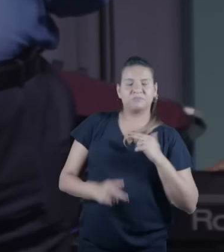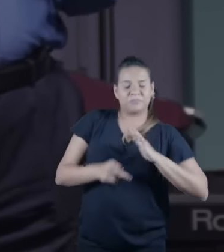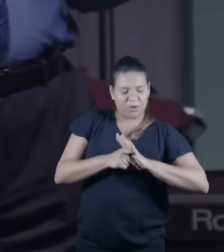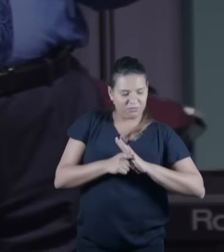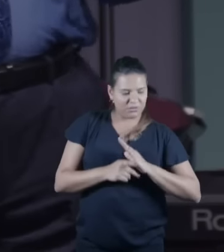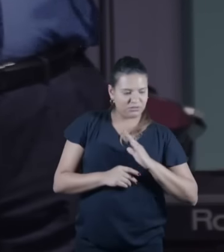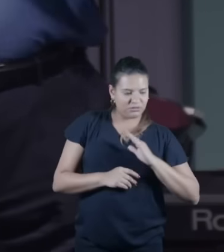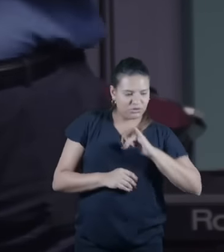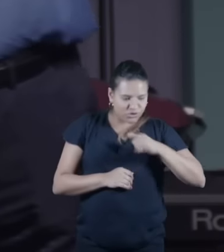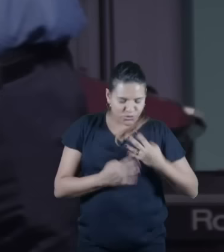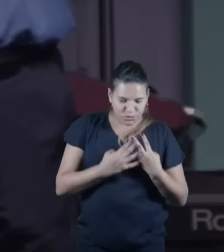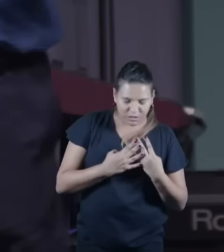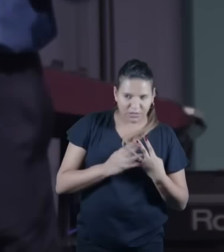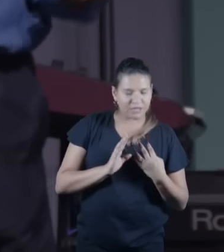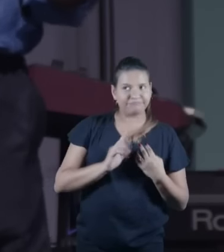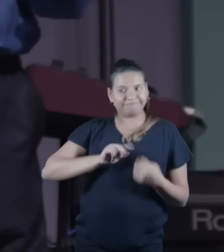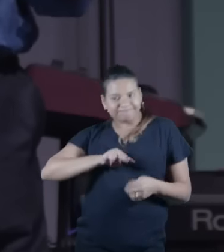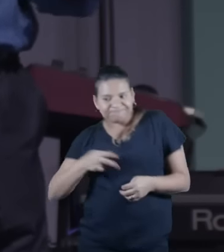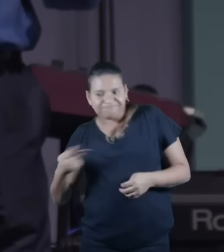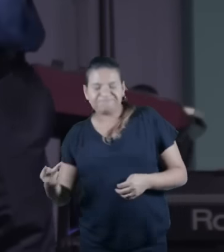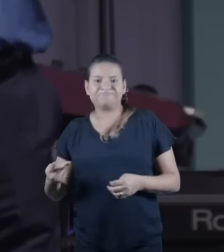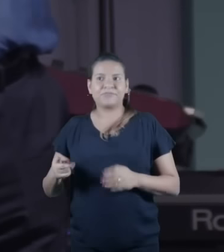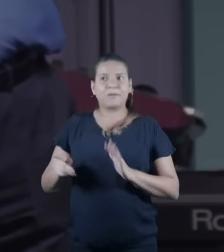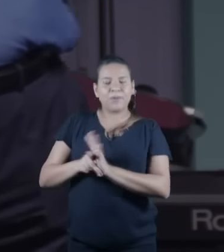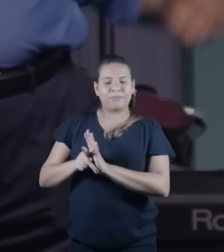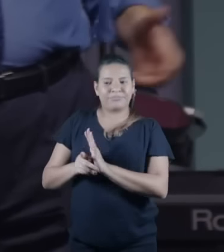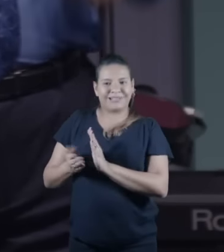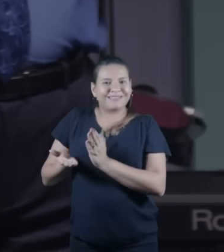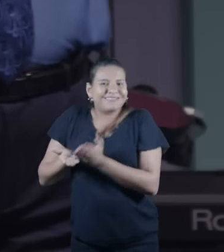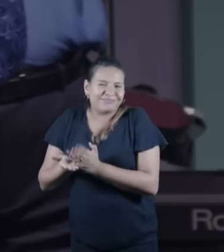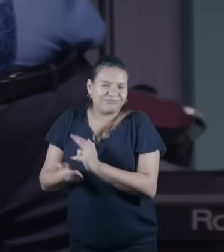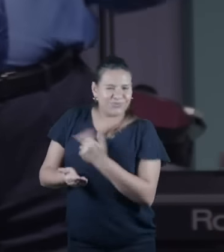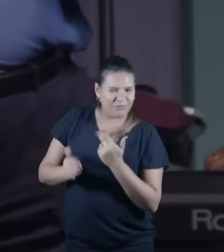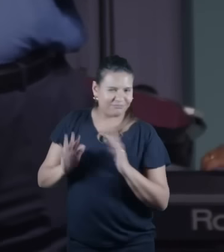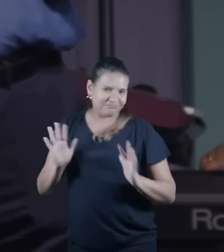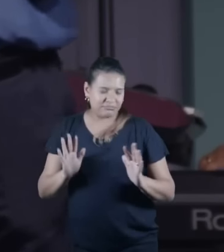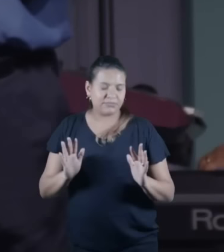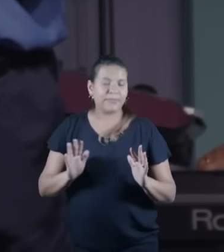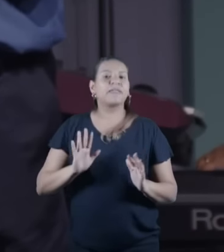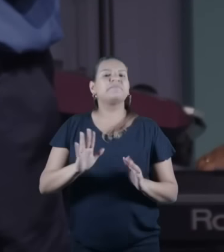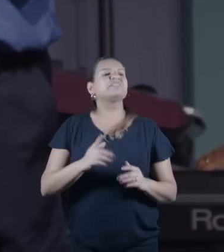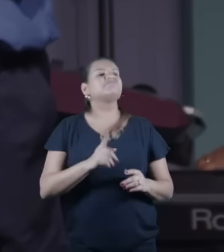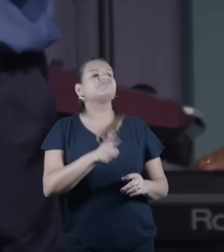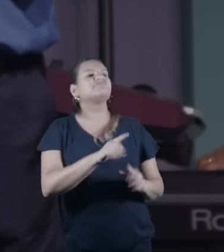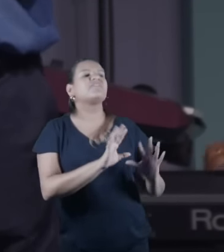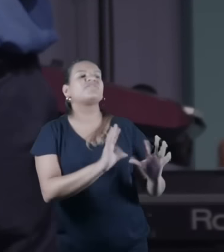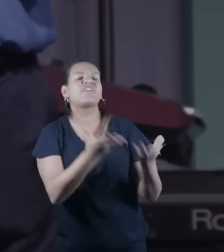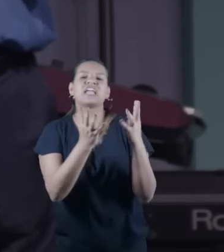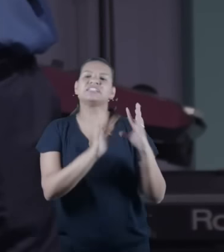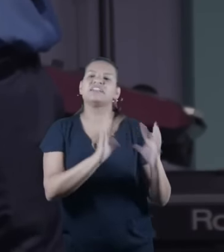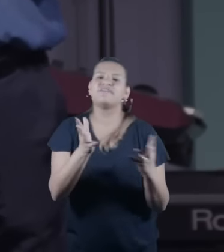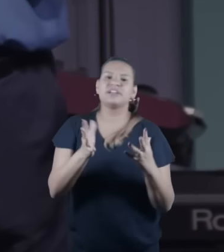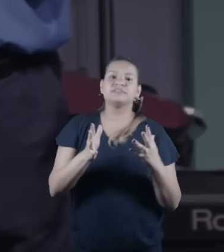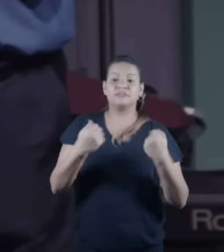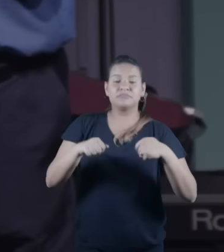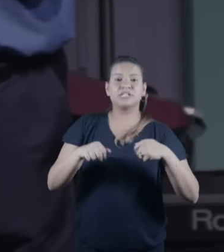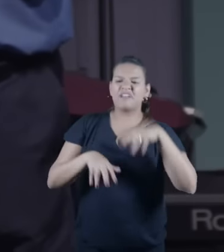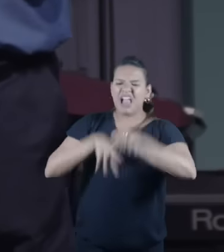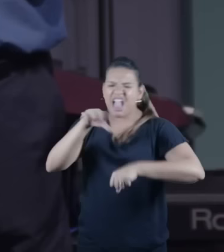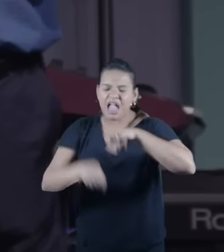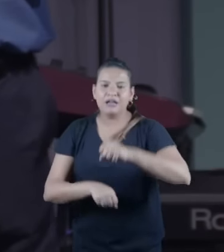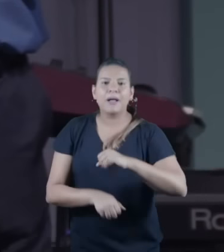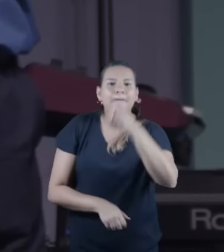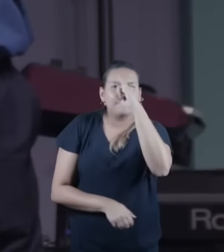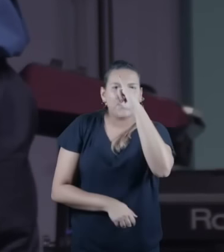sabendo disso eles faziam uma festa de correr atrás do porco pegar o porco e no final das contas tinham que comer o porco